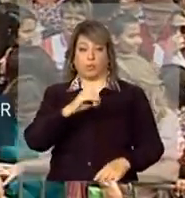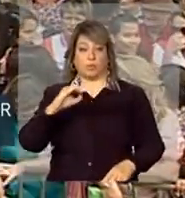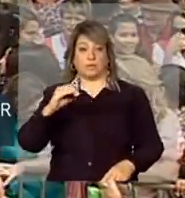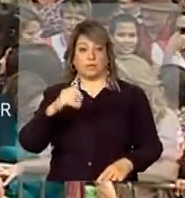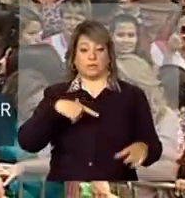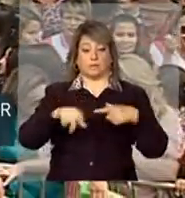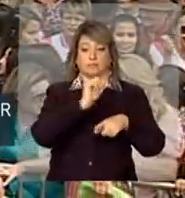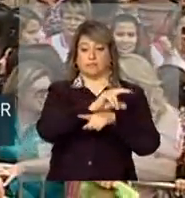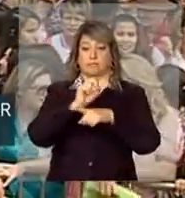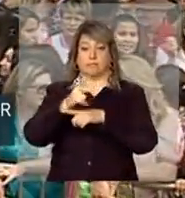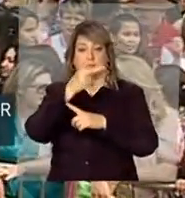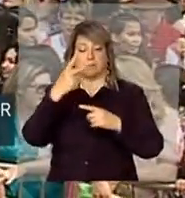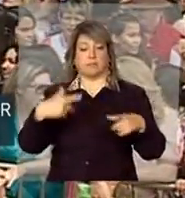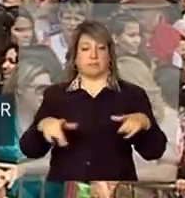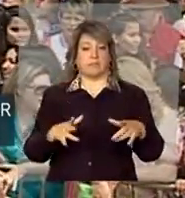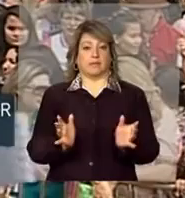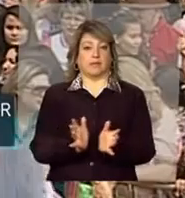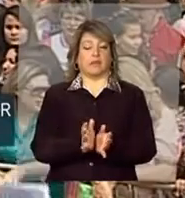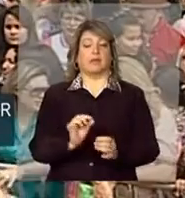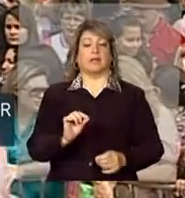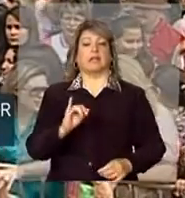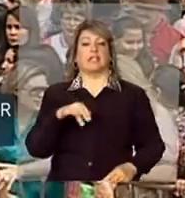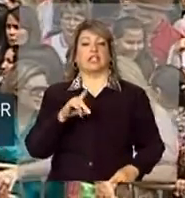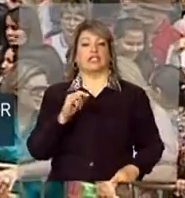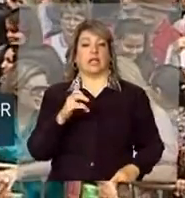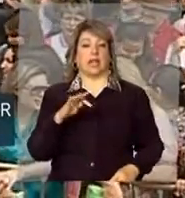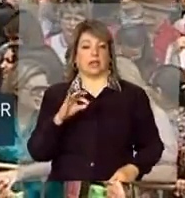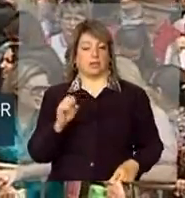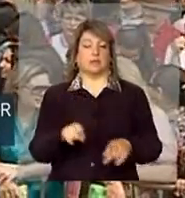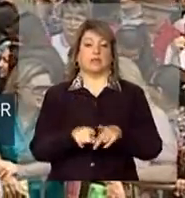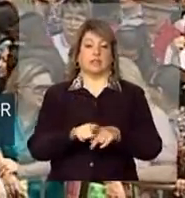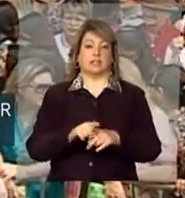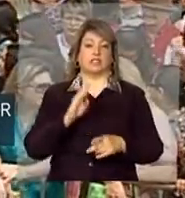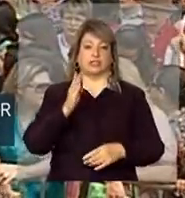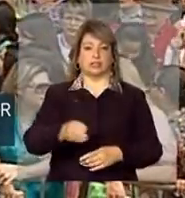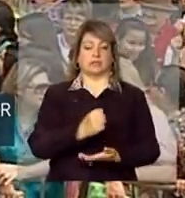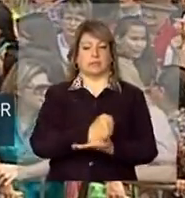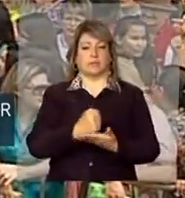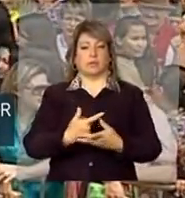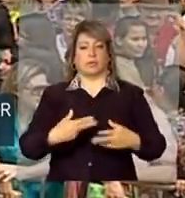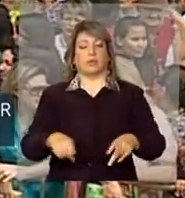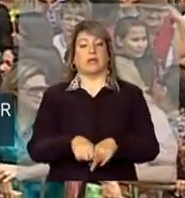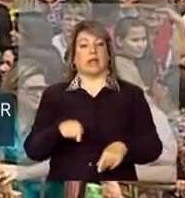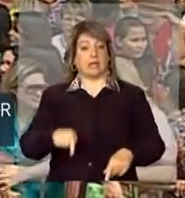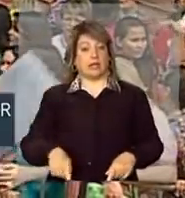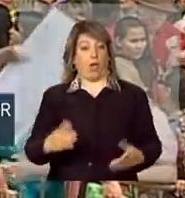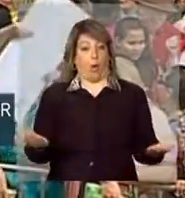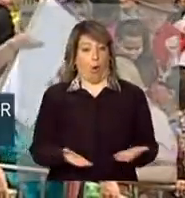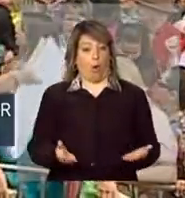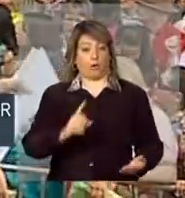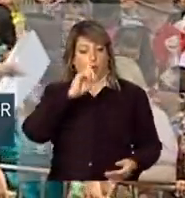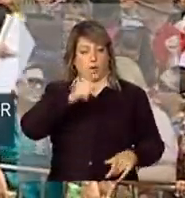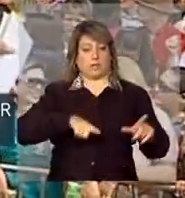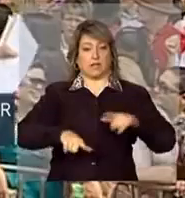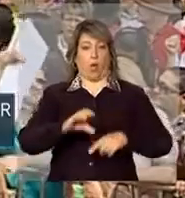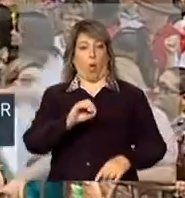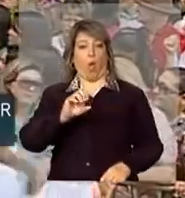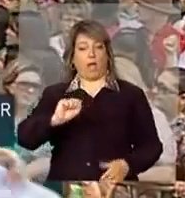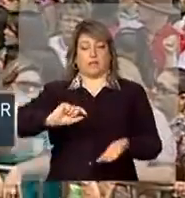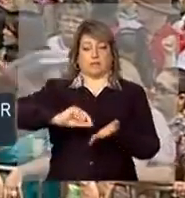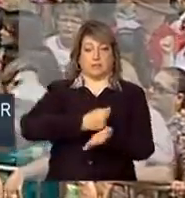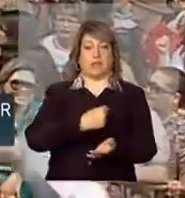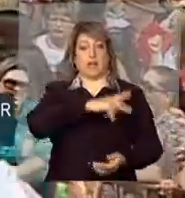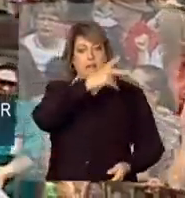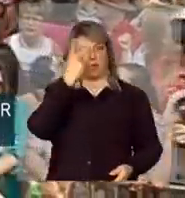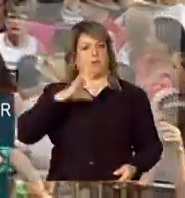diretos e 600 empregos indiretos. Hoje, daqui a pouquinho, vai ser a assinatura dessa ordem de serviço e as pessoas enfrentaram aqui a chuva